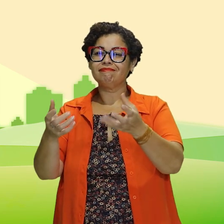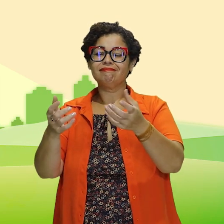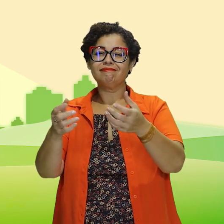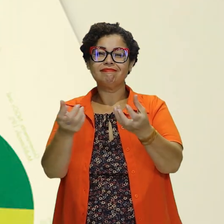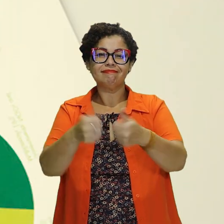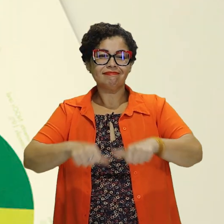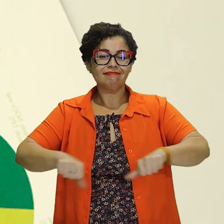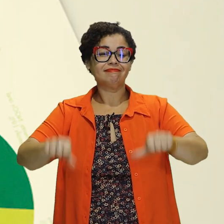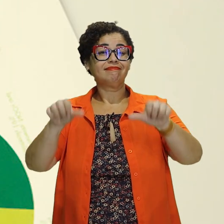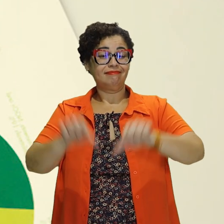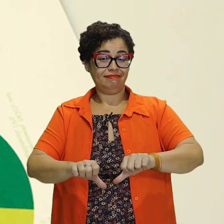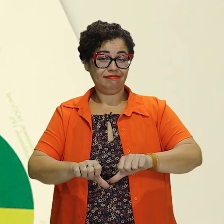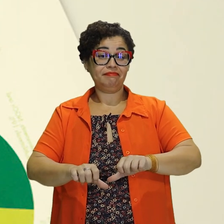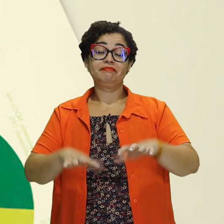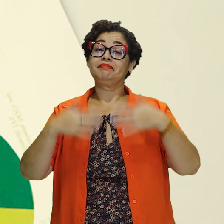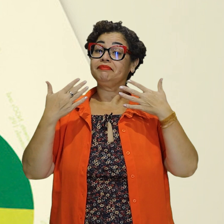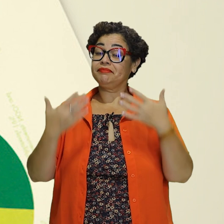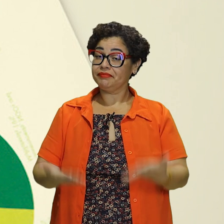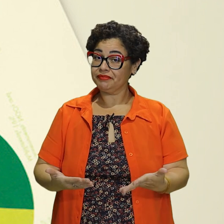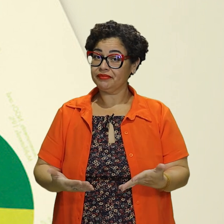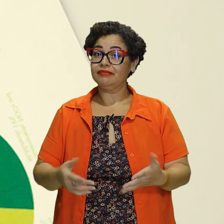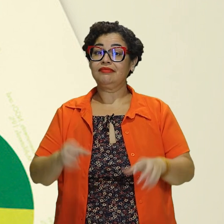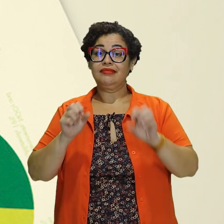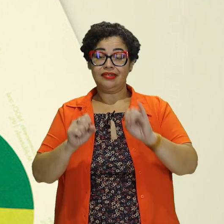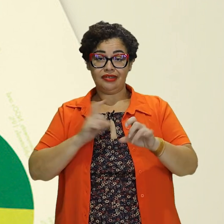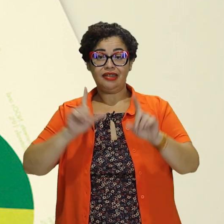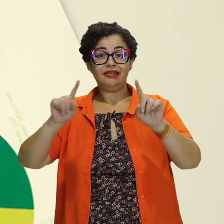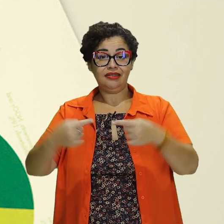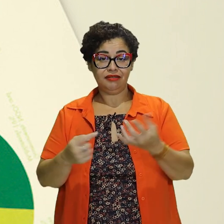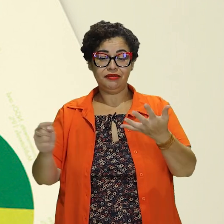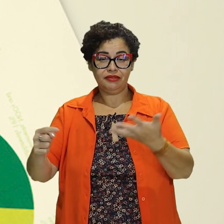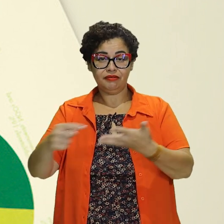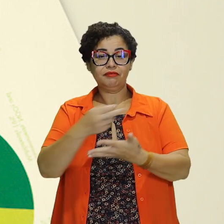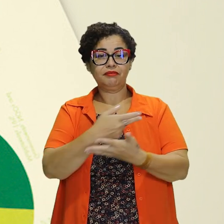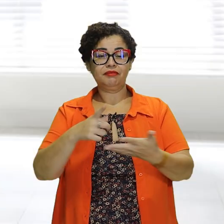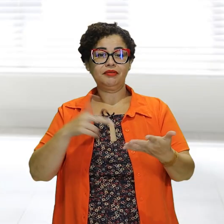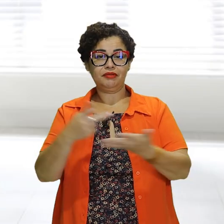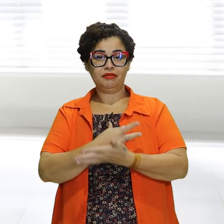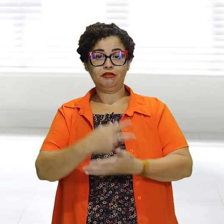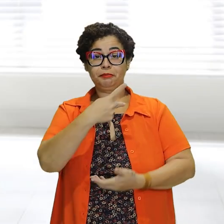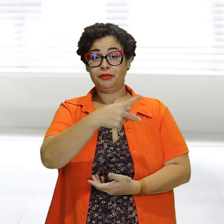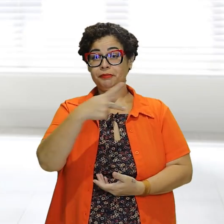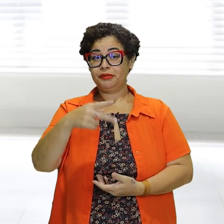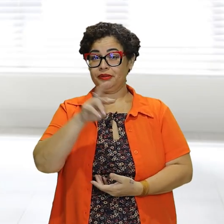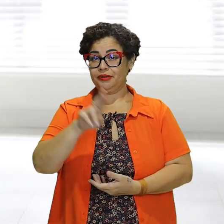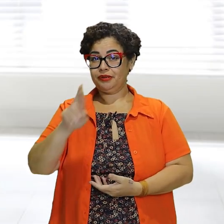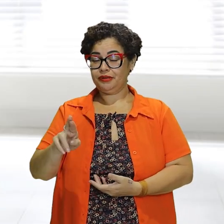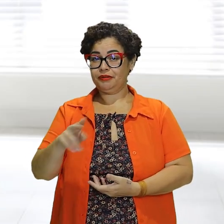vulneráveis. No entanto, mesmo com esses desafios, o